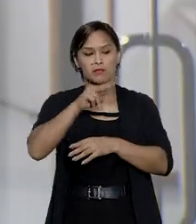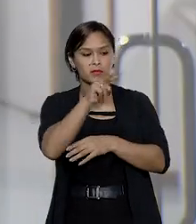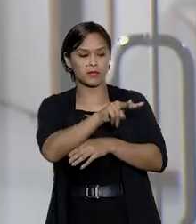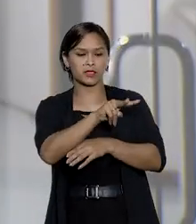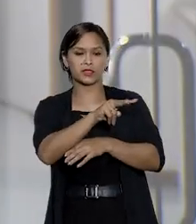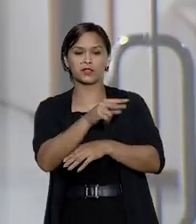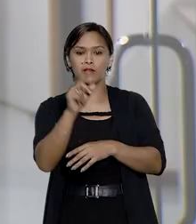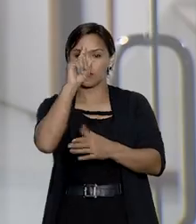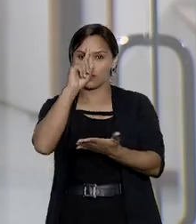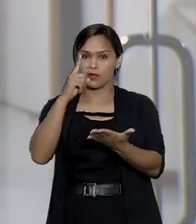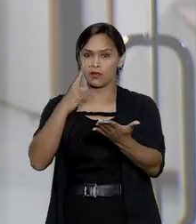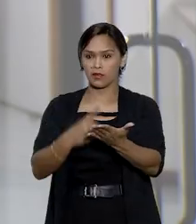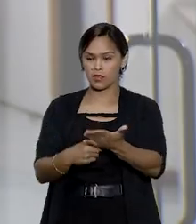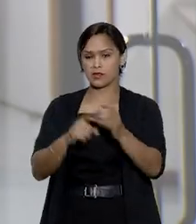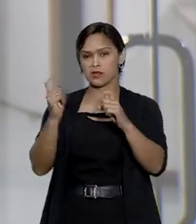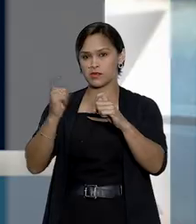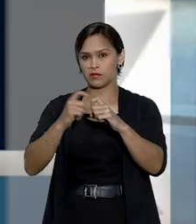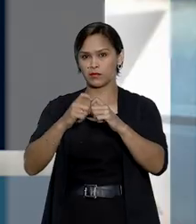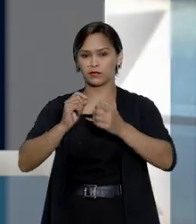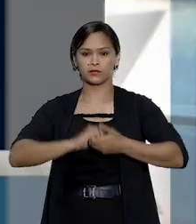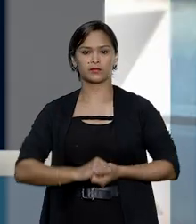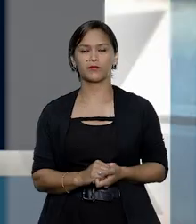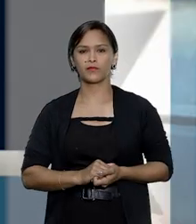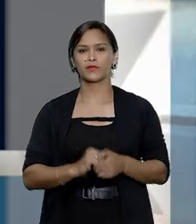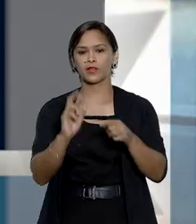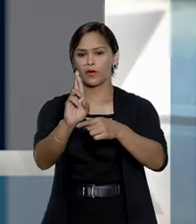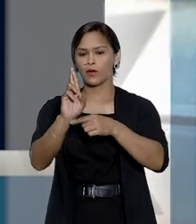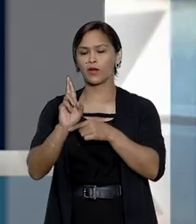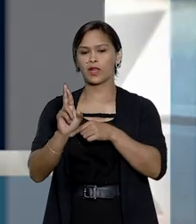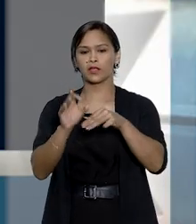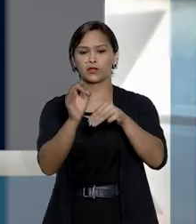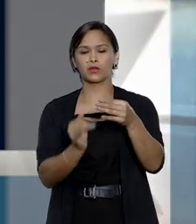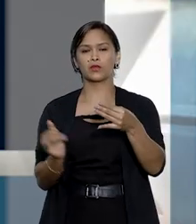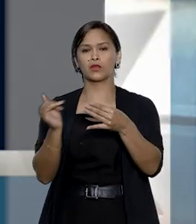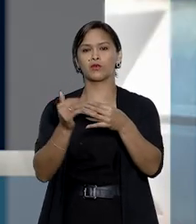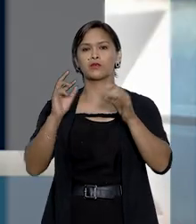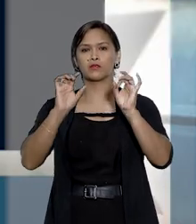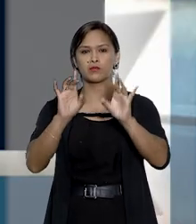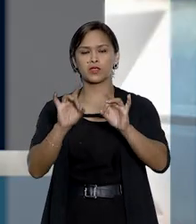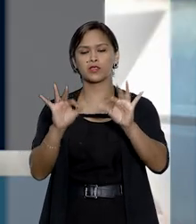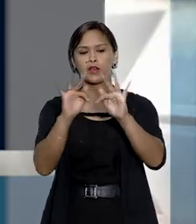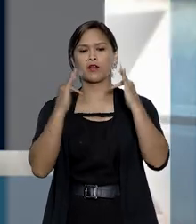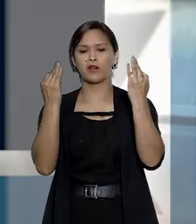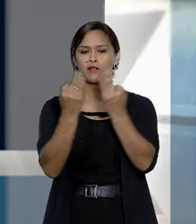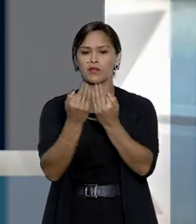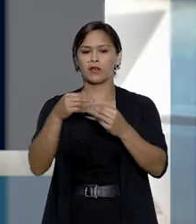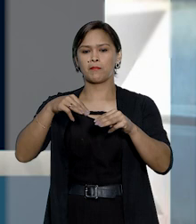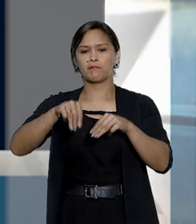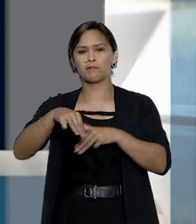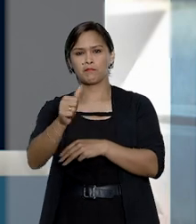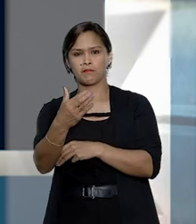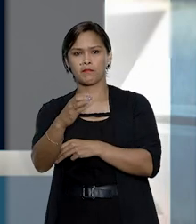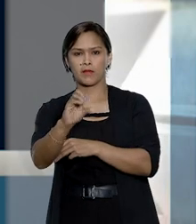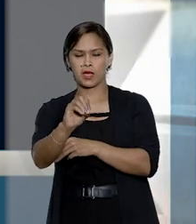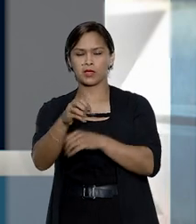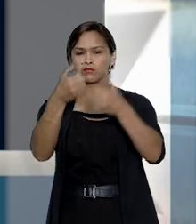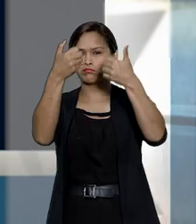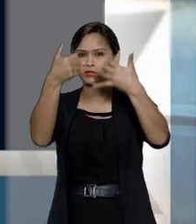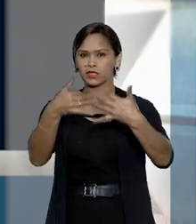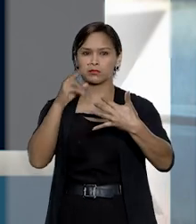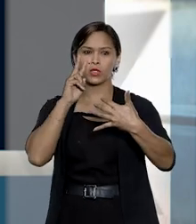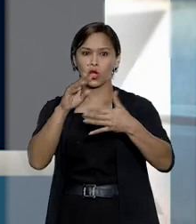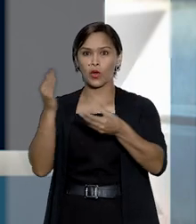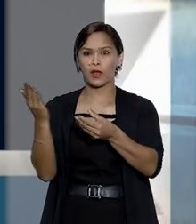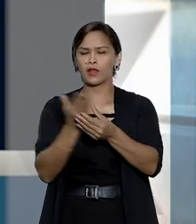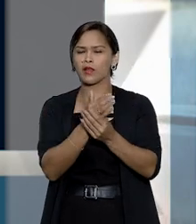na tomada de decisões médicas. O relator do Recurso Especial da Família, ministro Marco Aurélio Belize, explicou que a